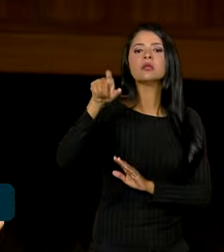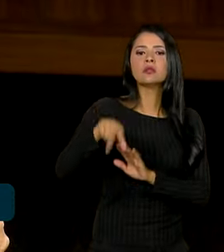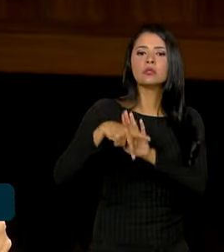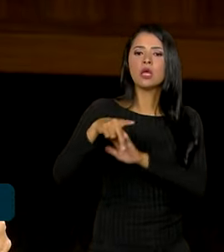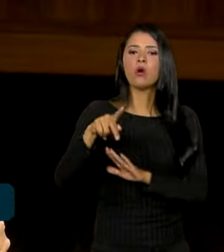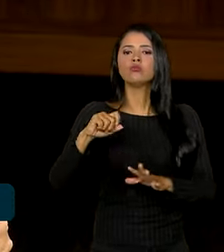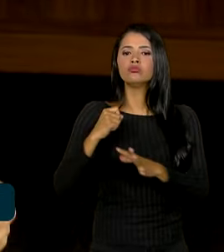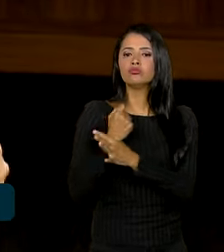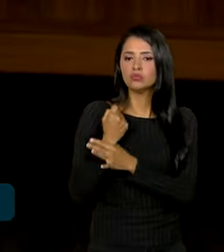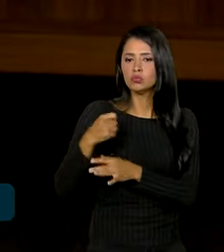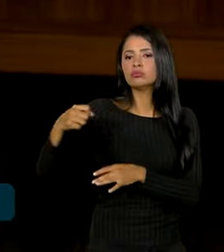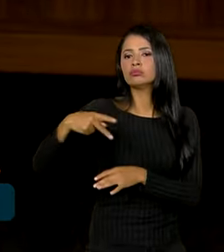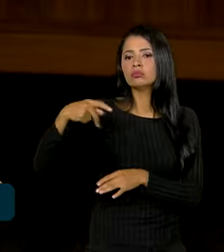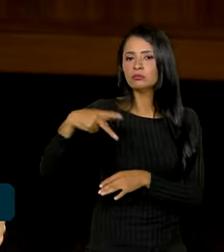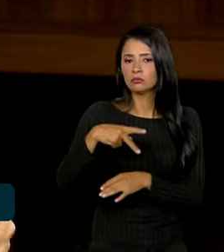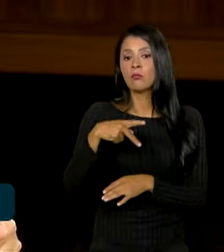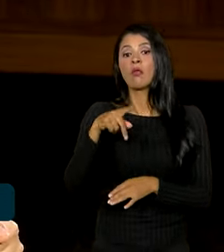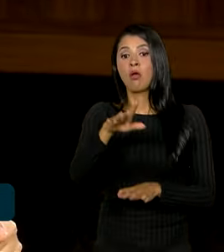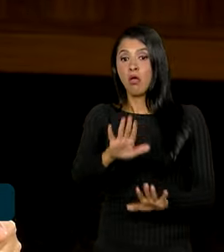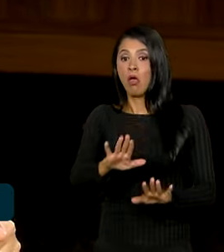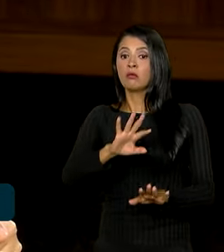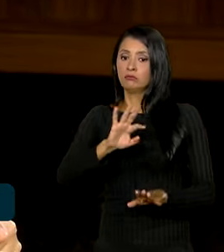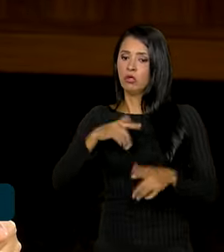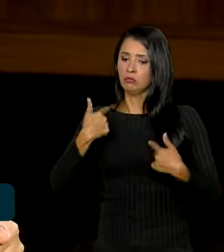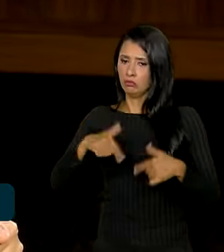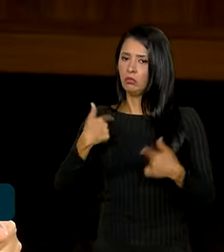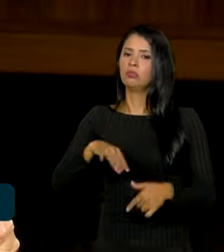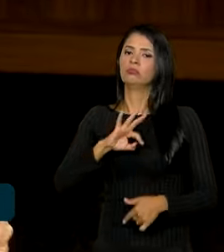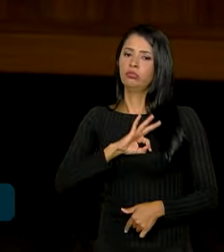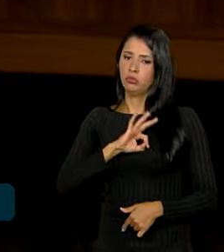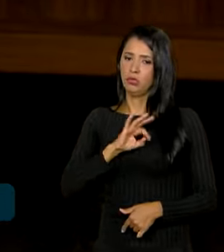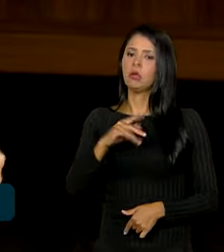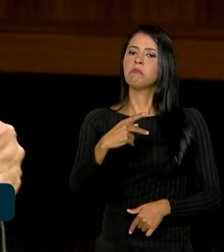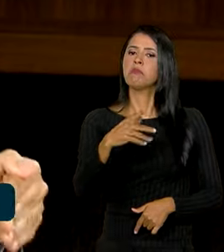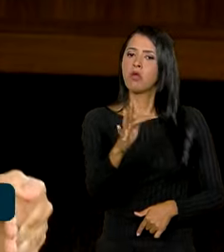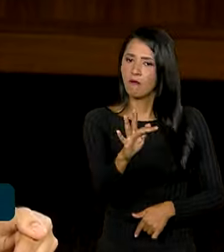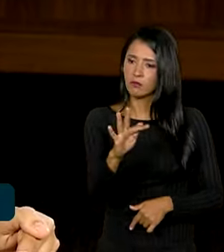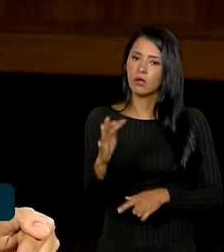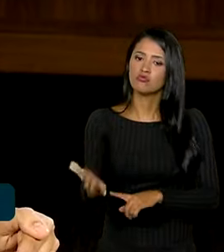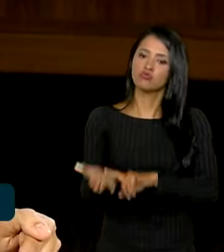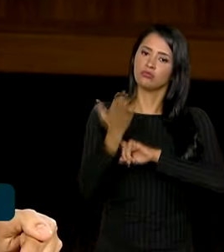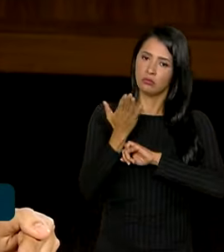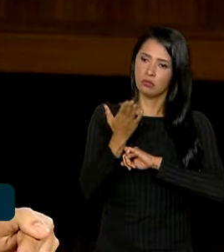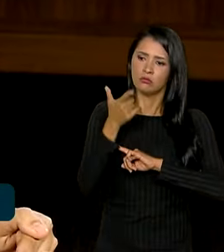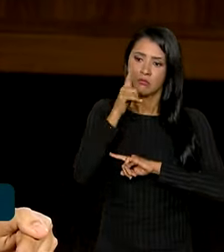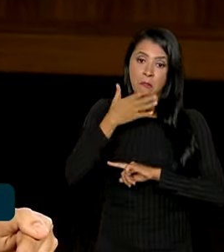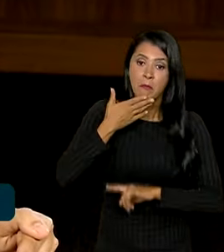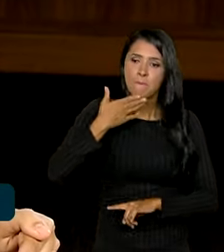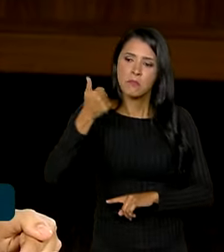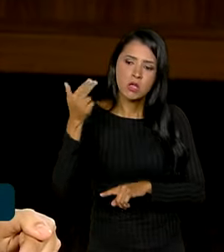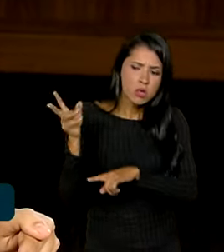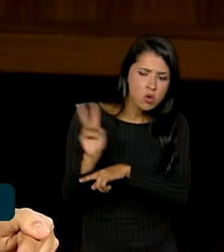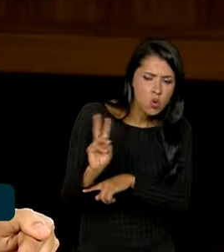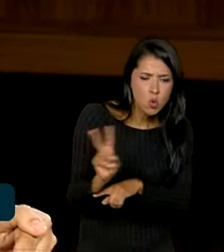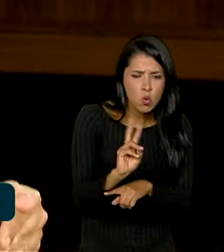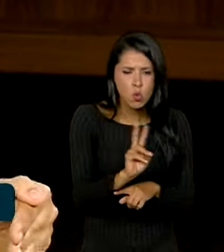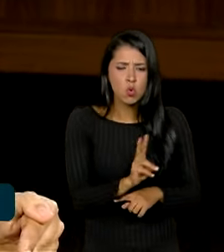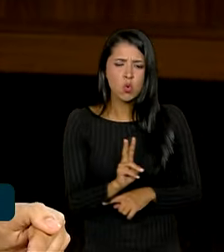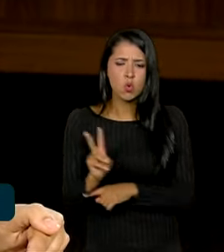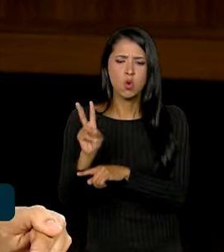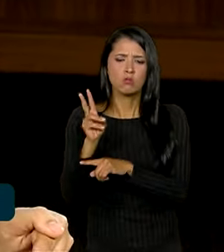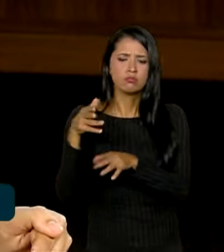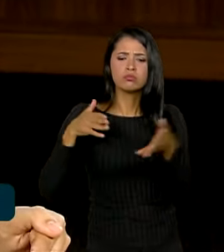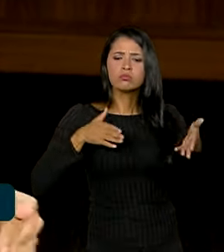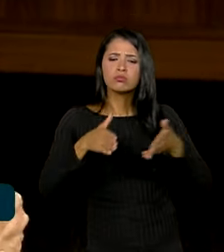Estamos agindo. A Polícia Federal está nos ajudando, detectando fraude. Estamos melhorando o mecanismo de fiscalização, de